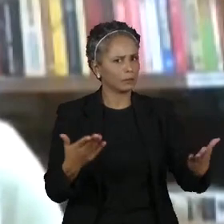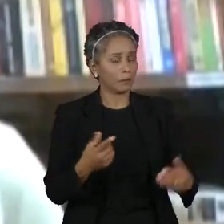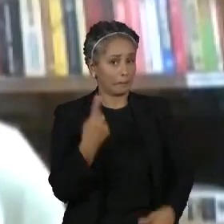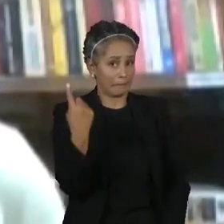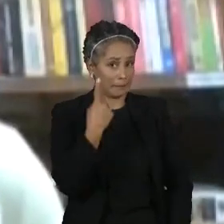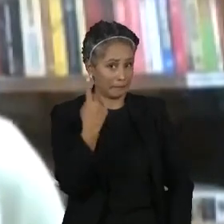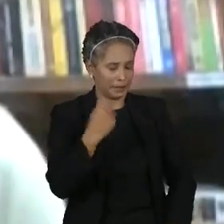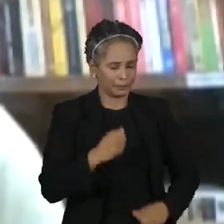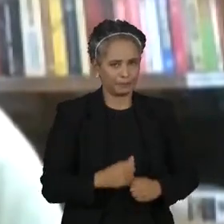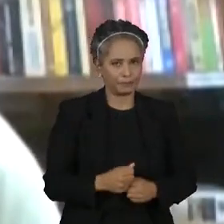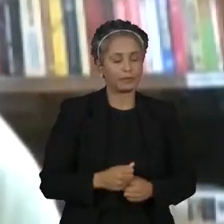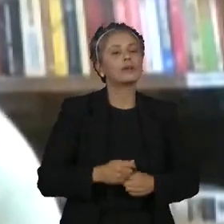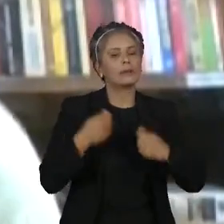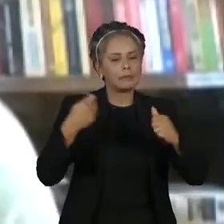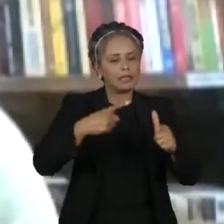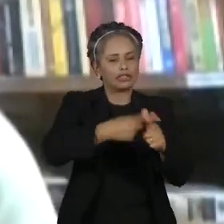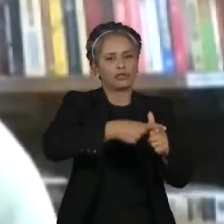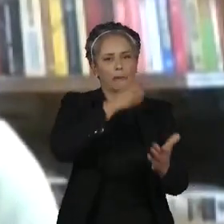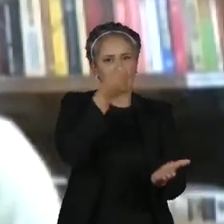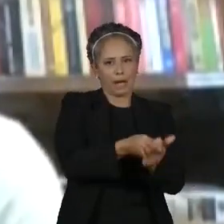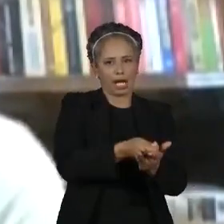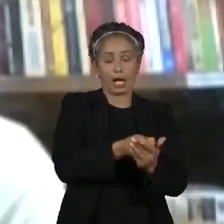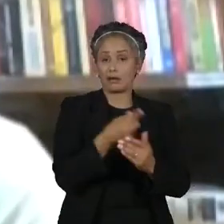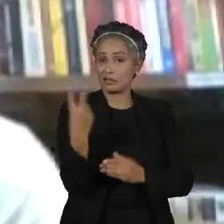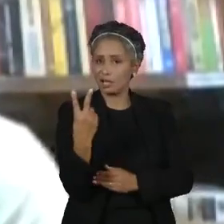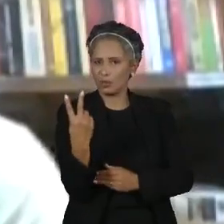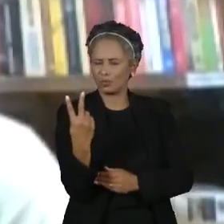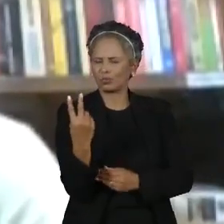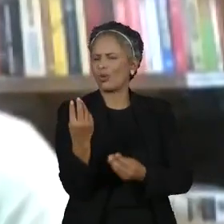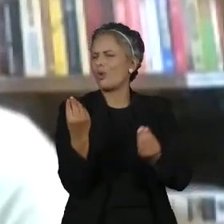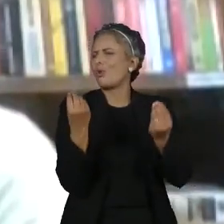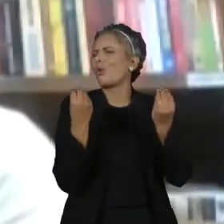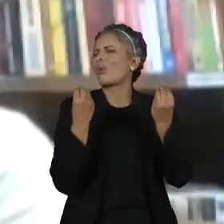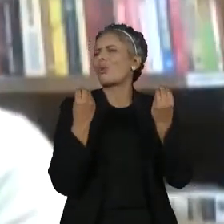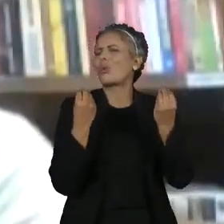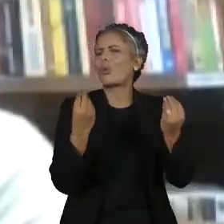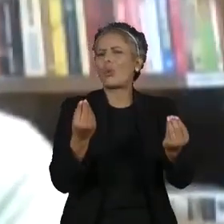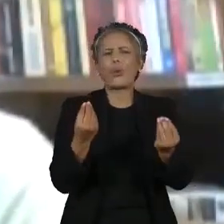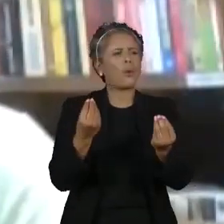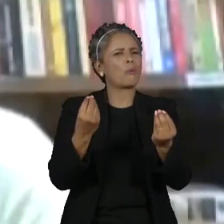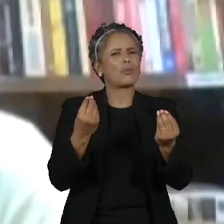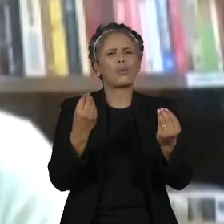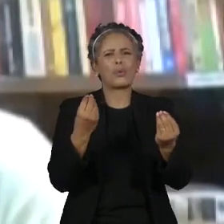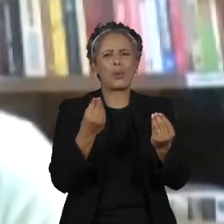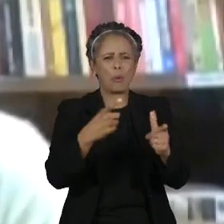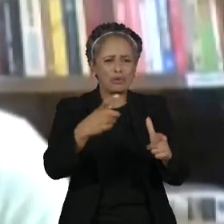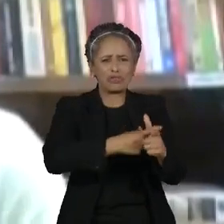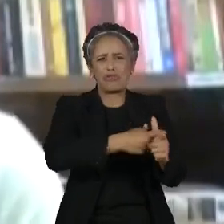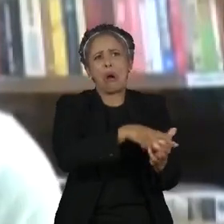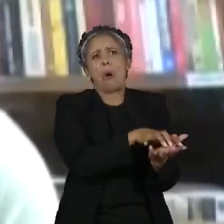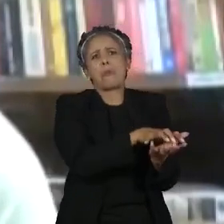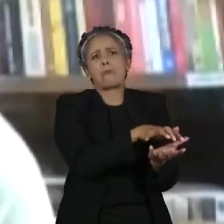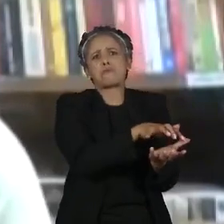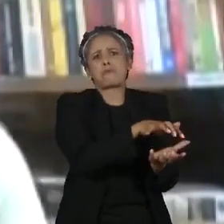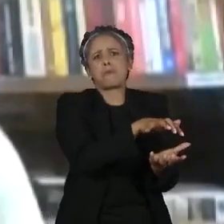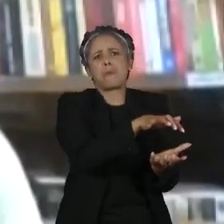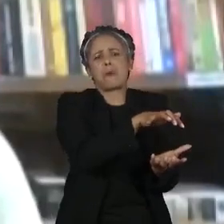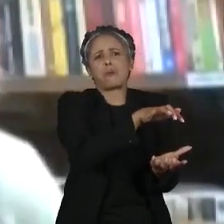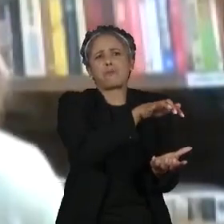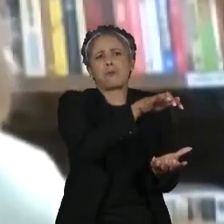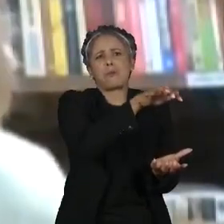E segundo, como parar de produzir precatórios nesse volume e nessa